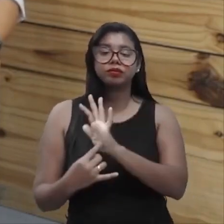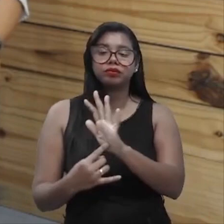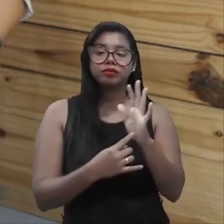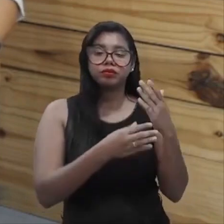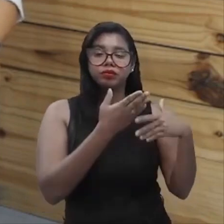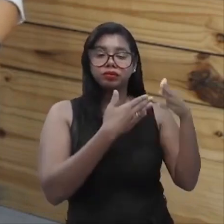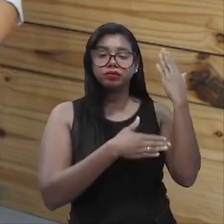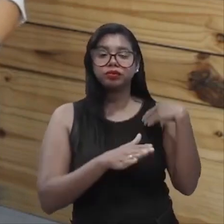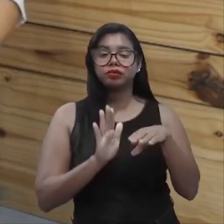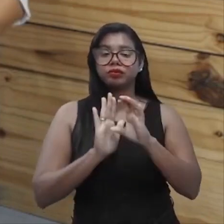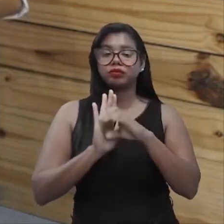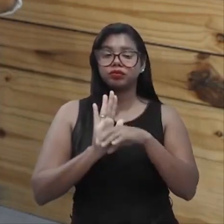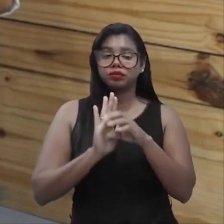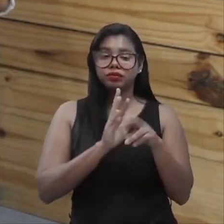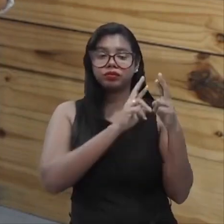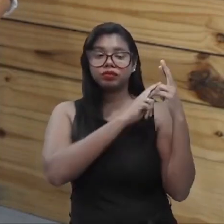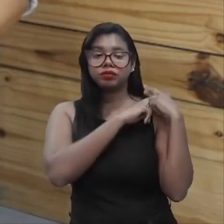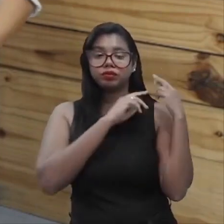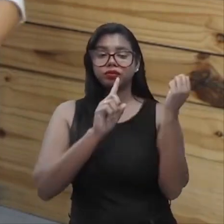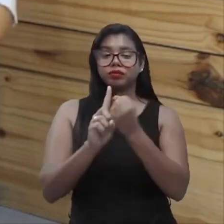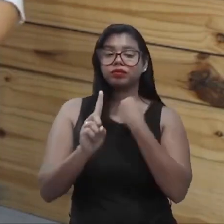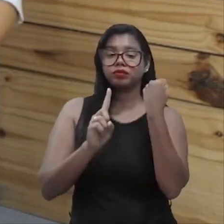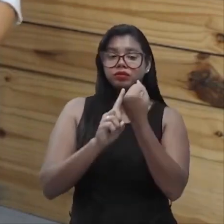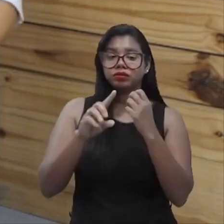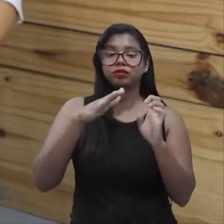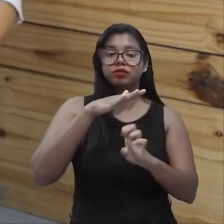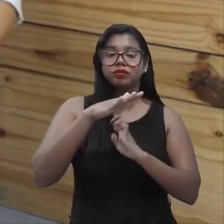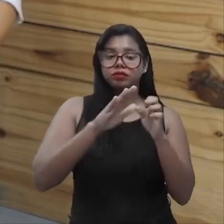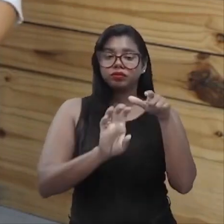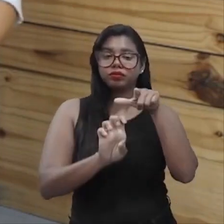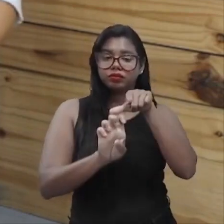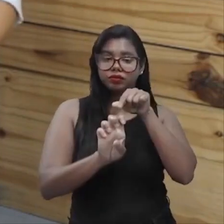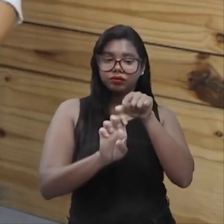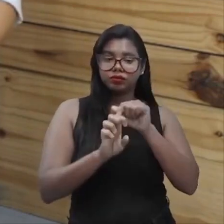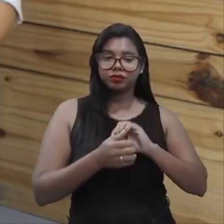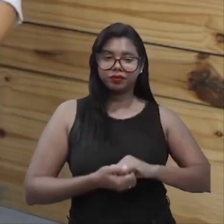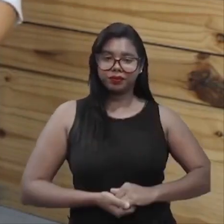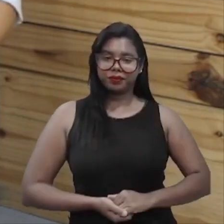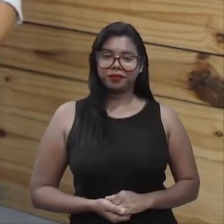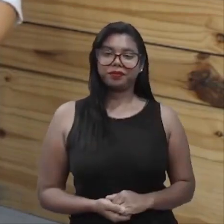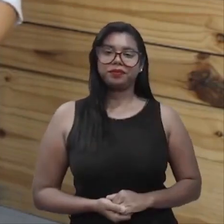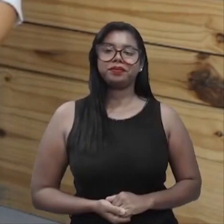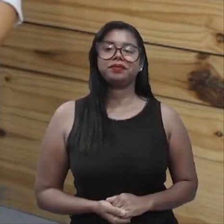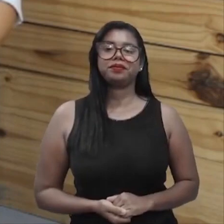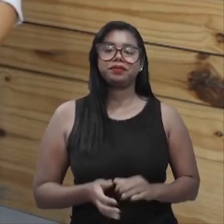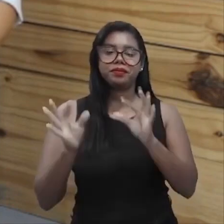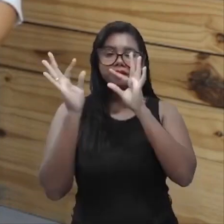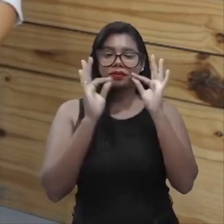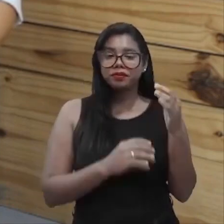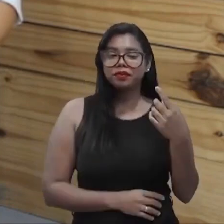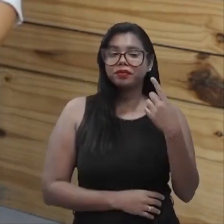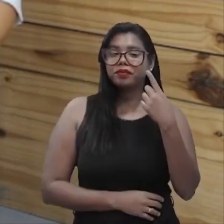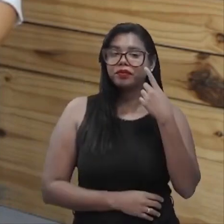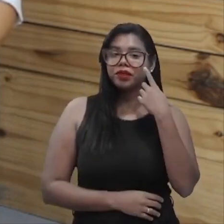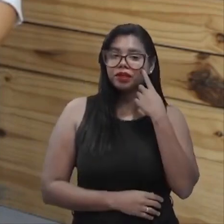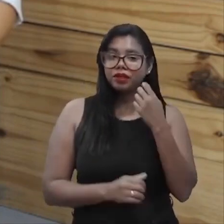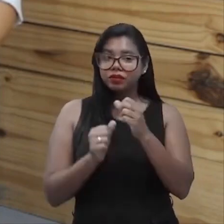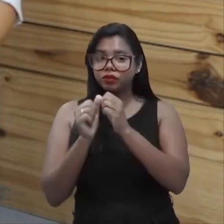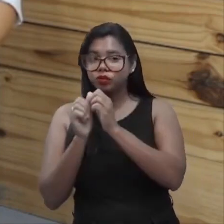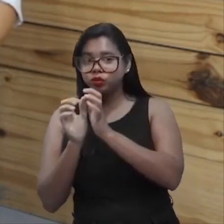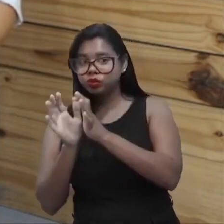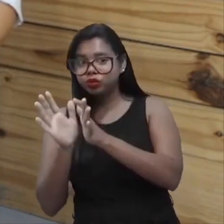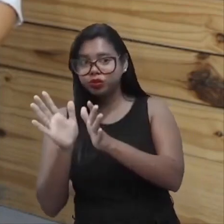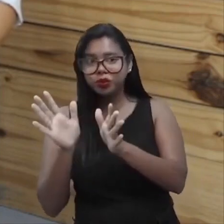antigo conceito de responsabilidade socioempresarial. Isso. Gente, veja como é vasto